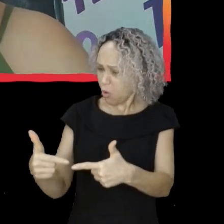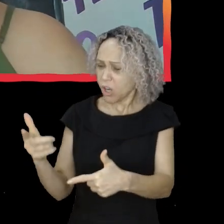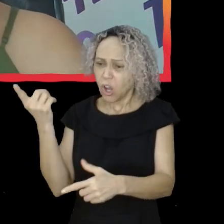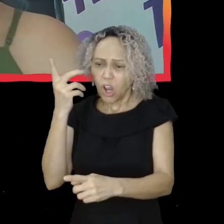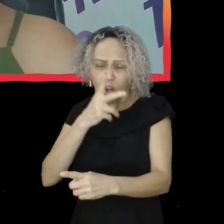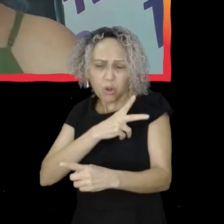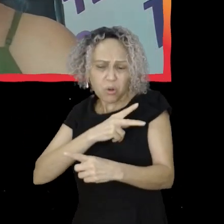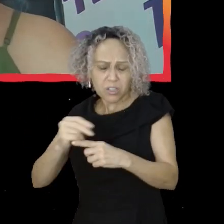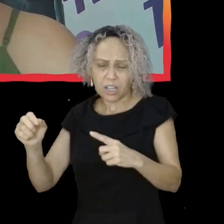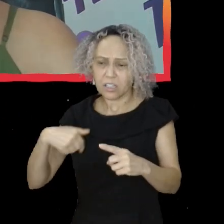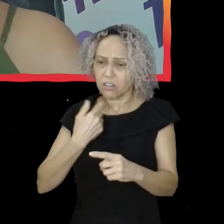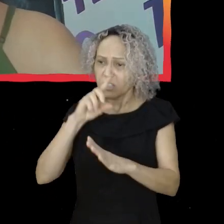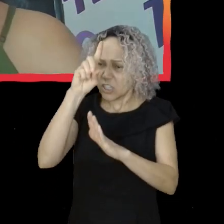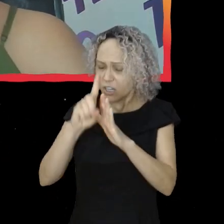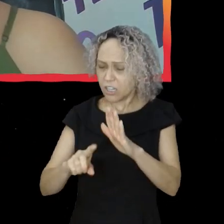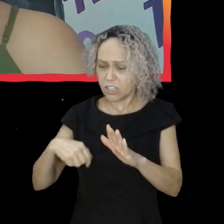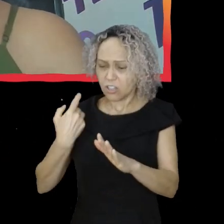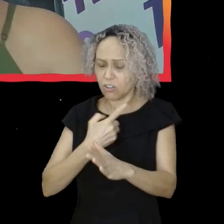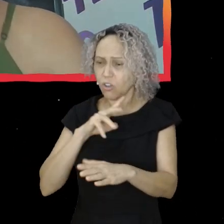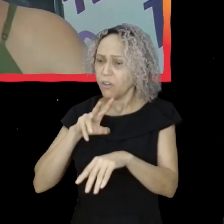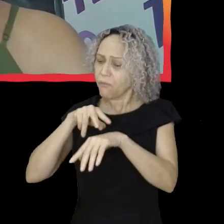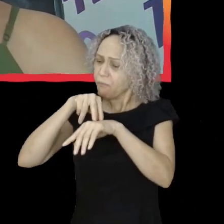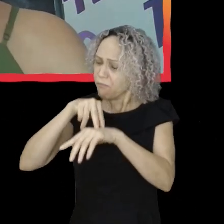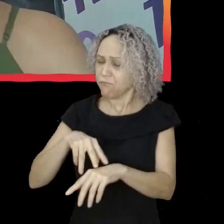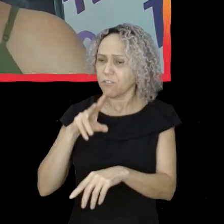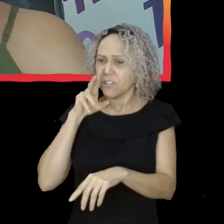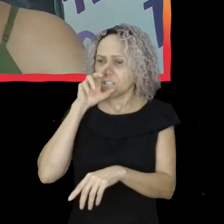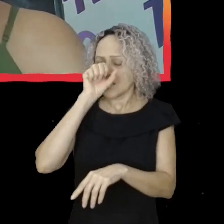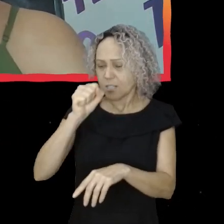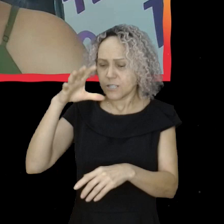os nossos direitos e para nos fortalecer enquanto campo político, né? Então,